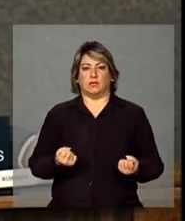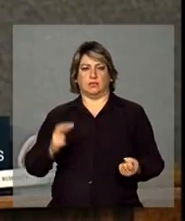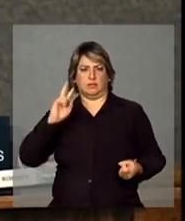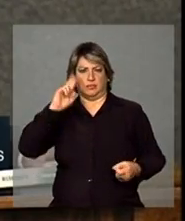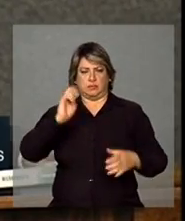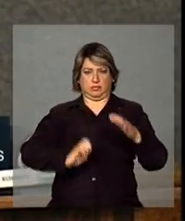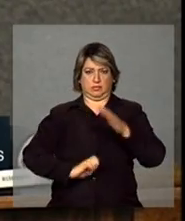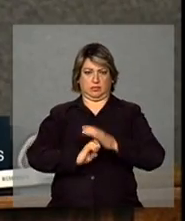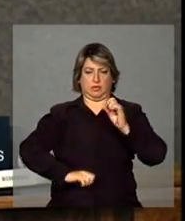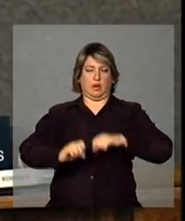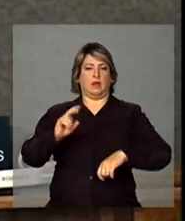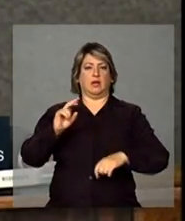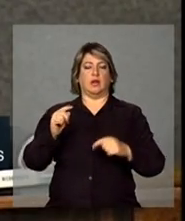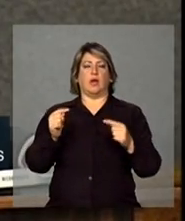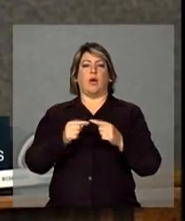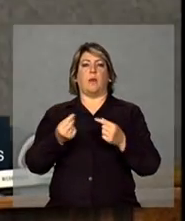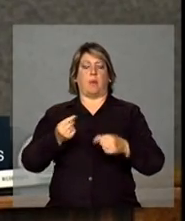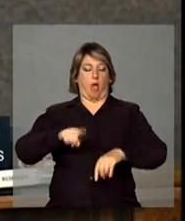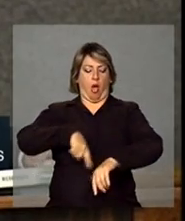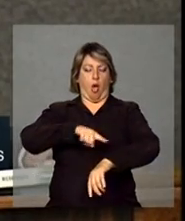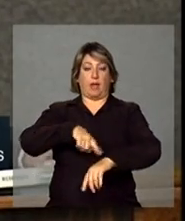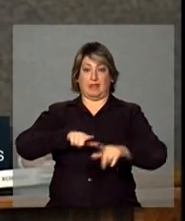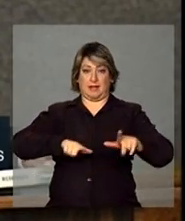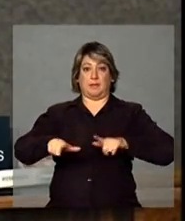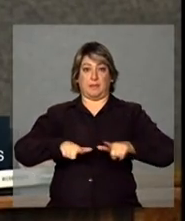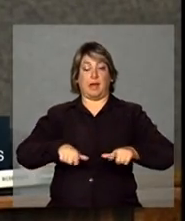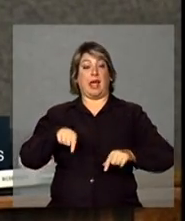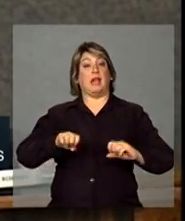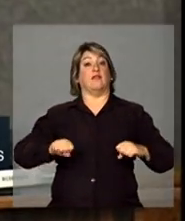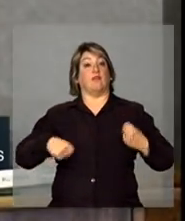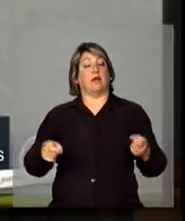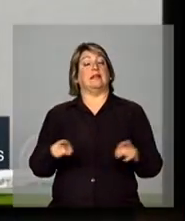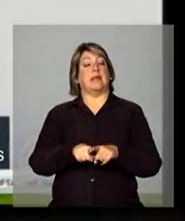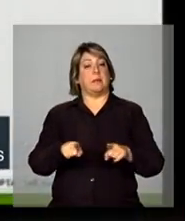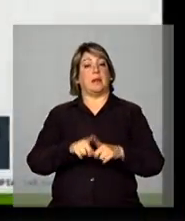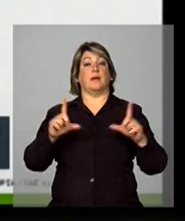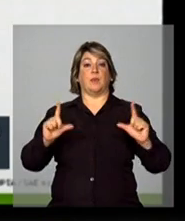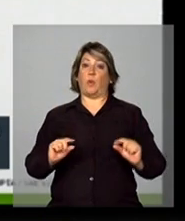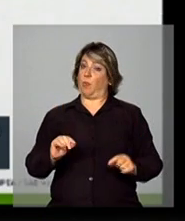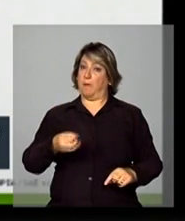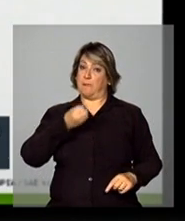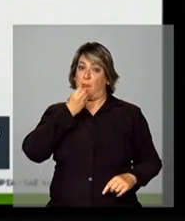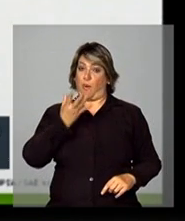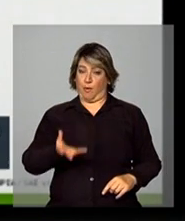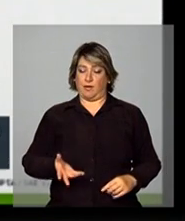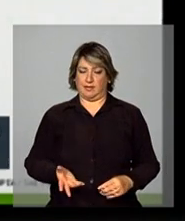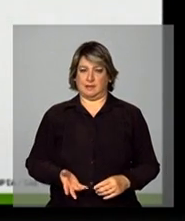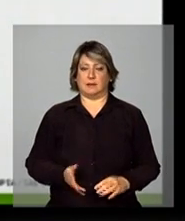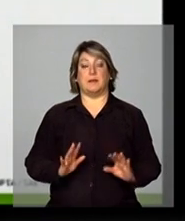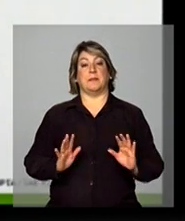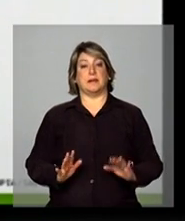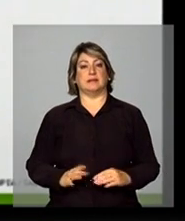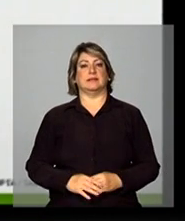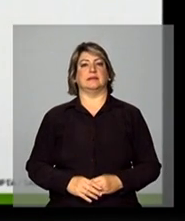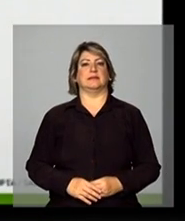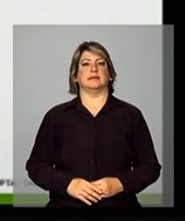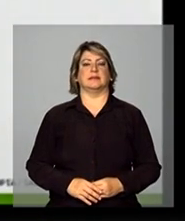medido por horas de trabalhadas, esse esforço também cai, o que é uma boa notícia, mas